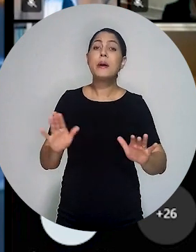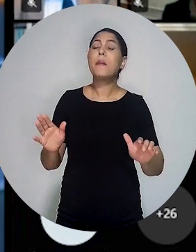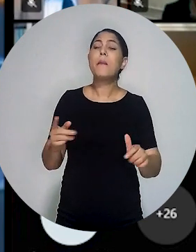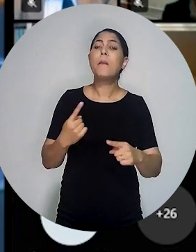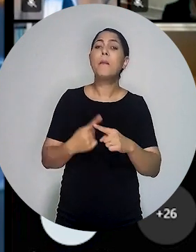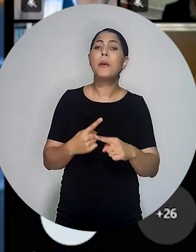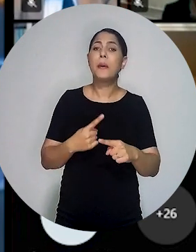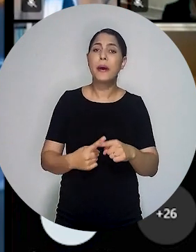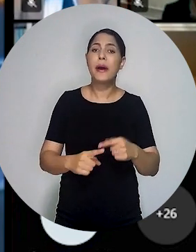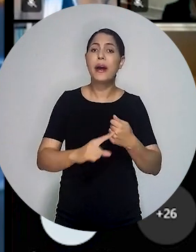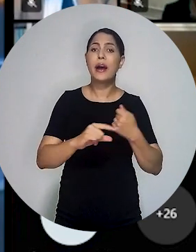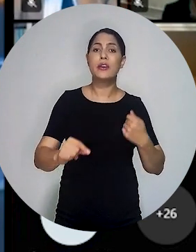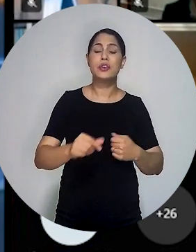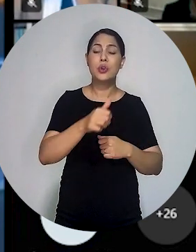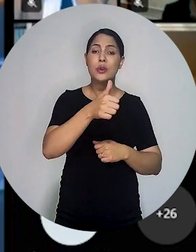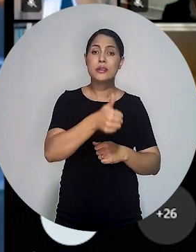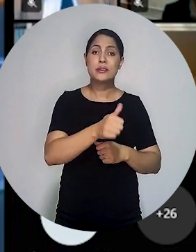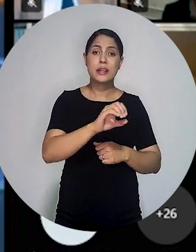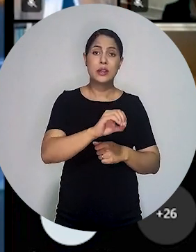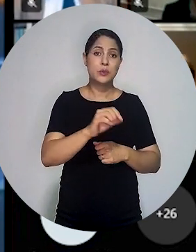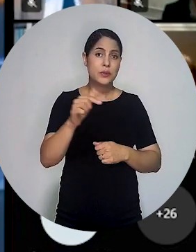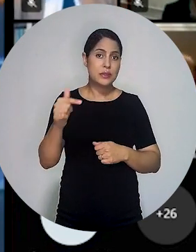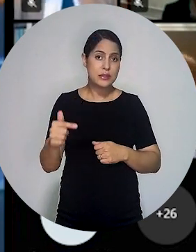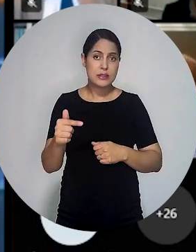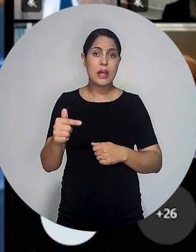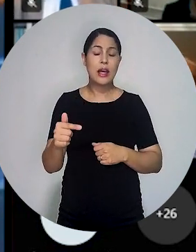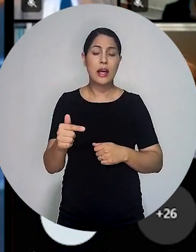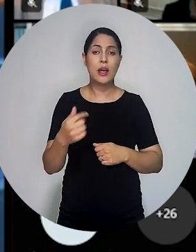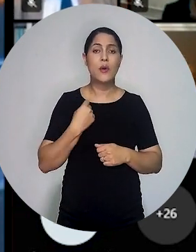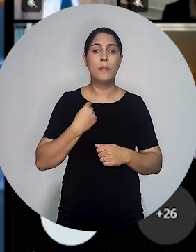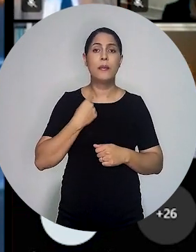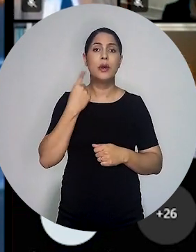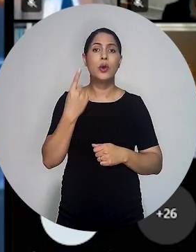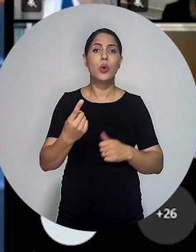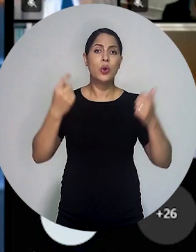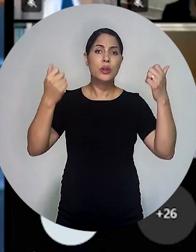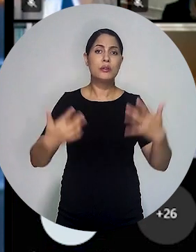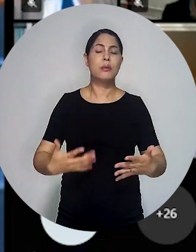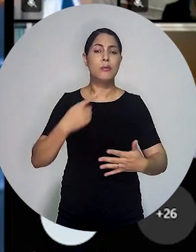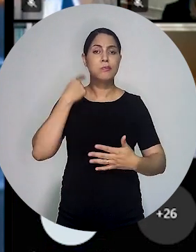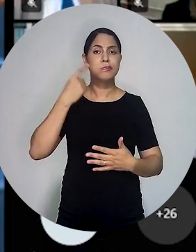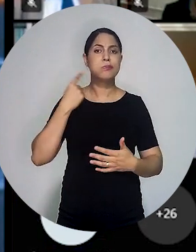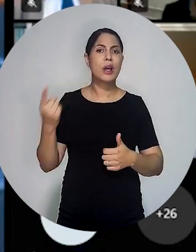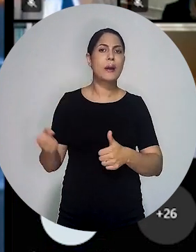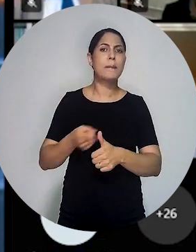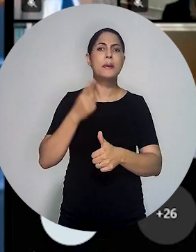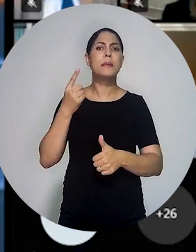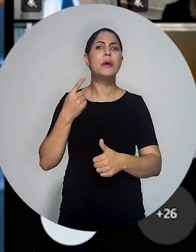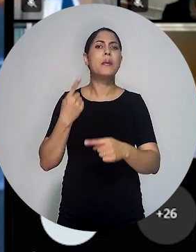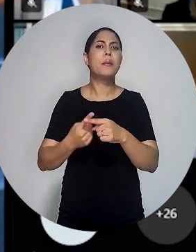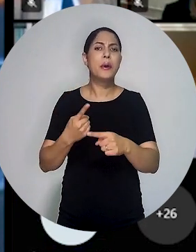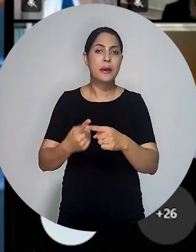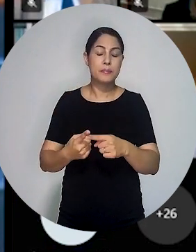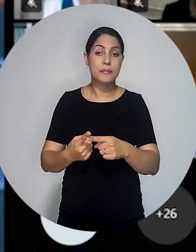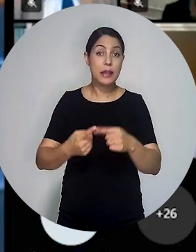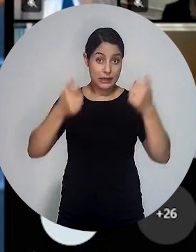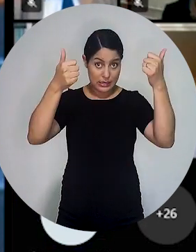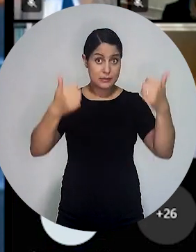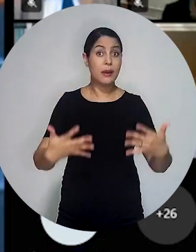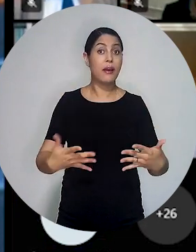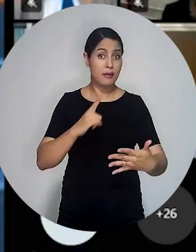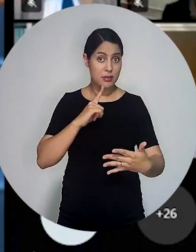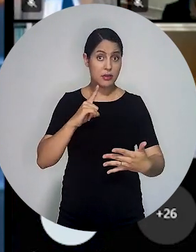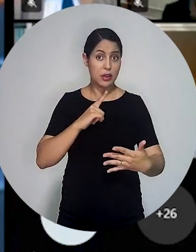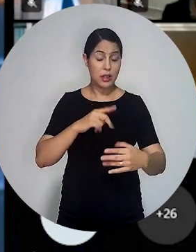me permitem. Mas por que o dispositivo constitucional, o artigo 107.1 da Constituição, colocou a advocacia em primeiro lugar?